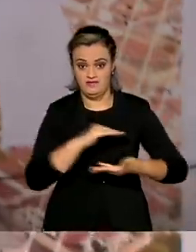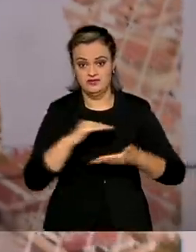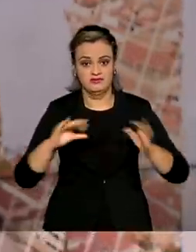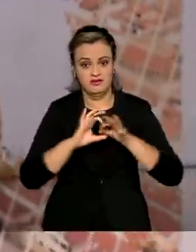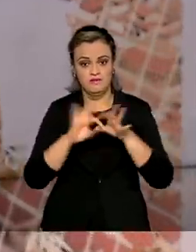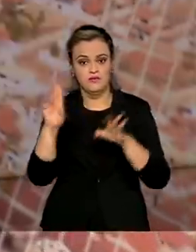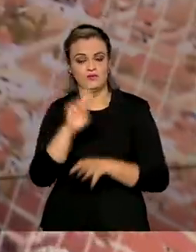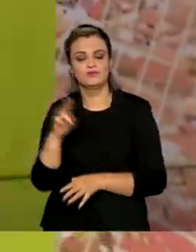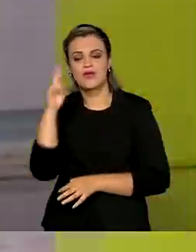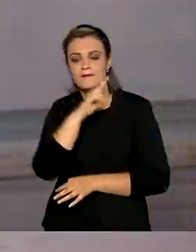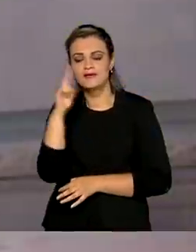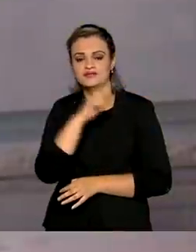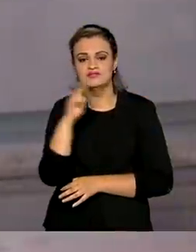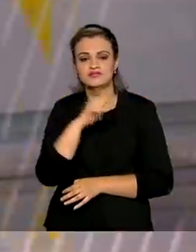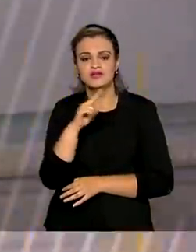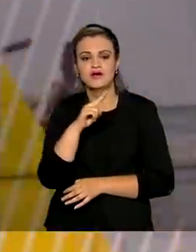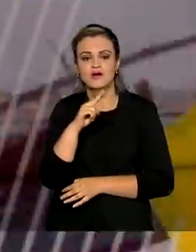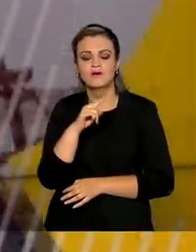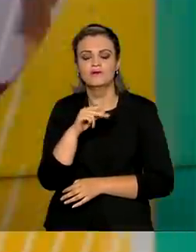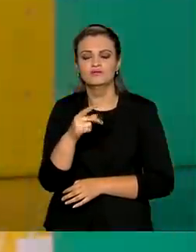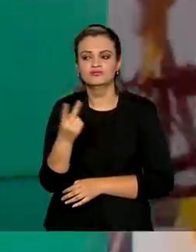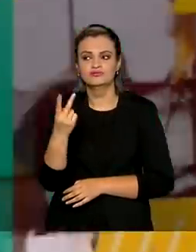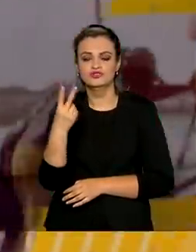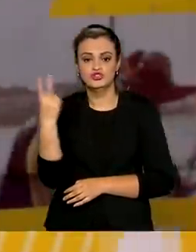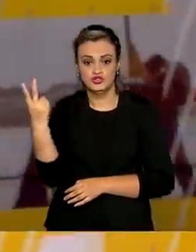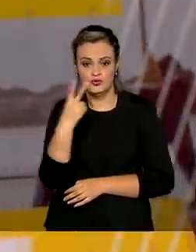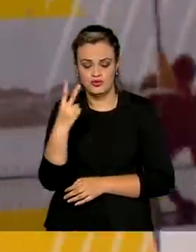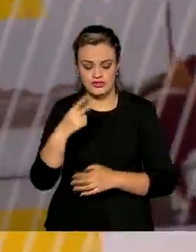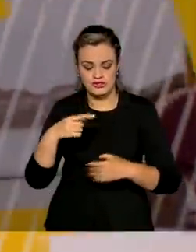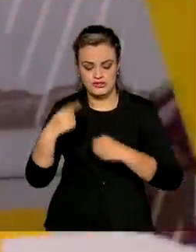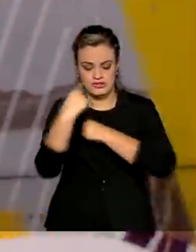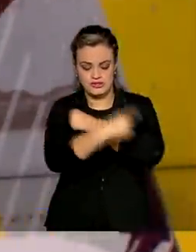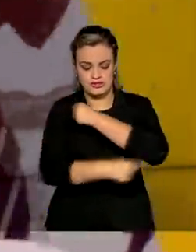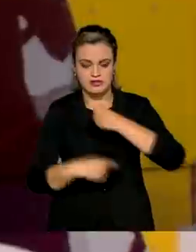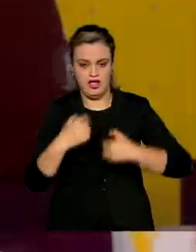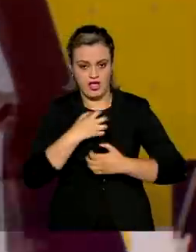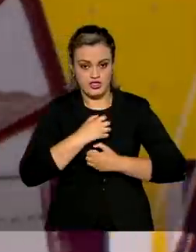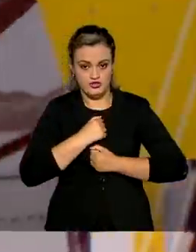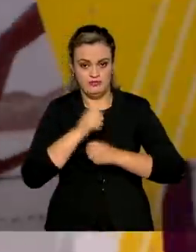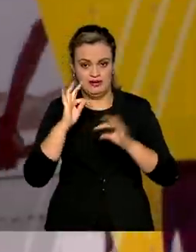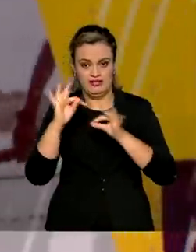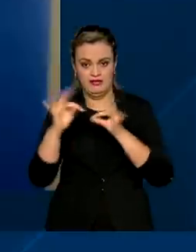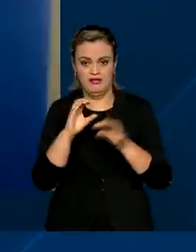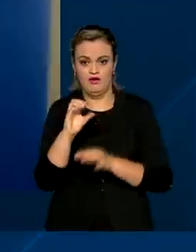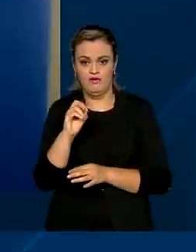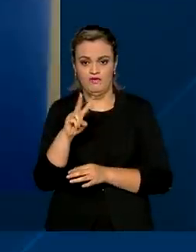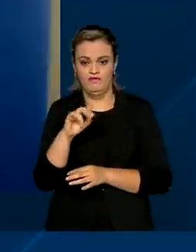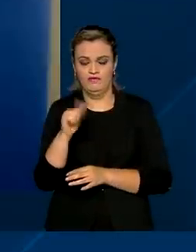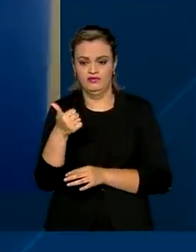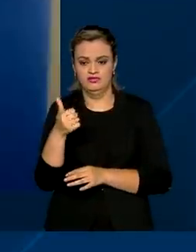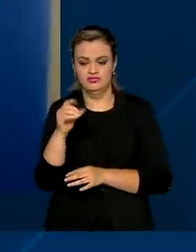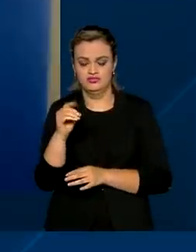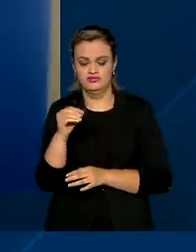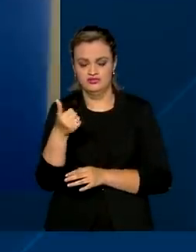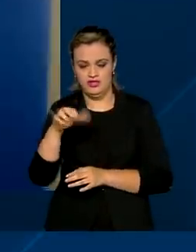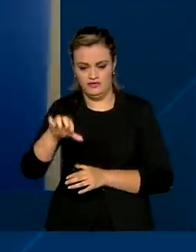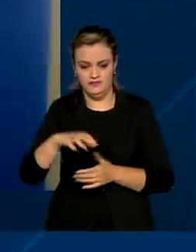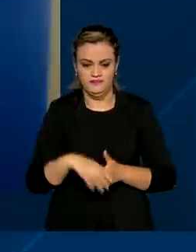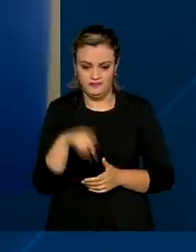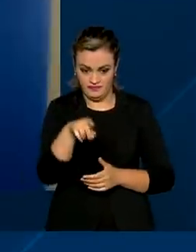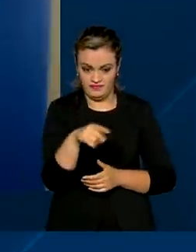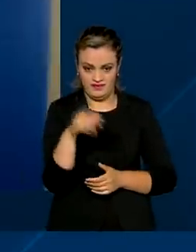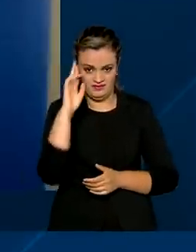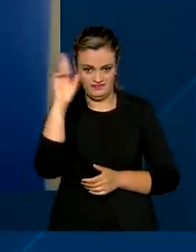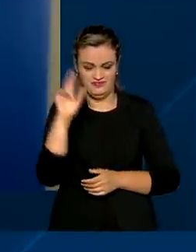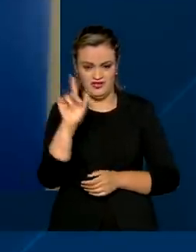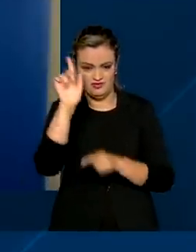o uso emergencial da Associação de Dois Anticorpos para o tratamento da Covid-19. Segundo o gerente